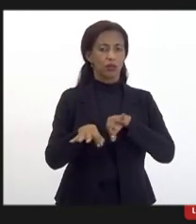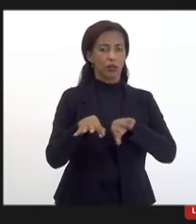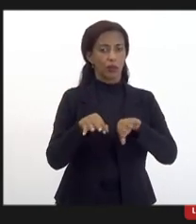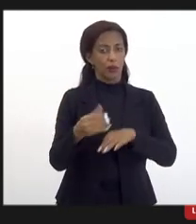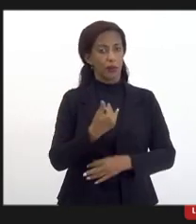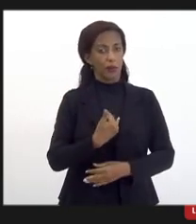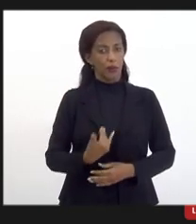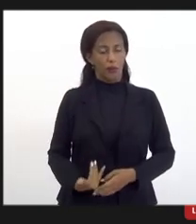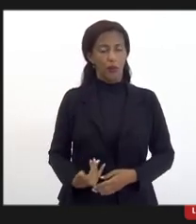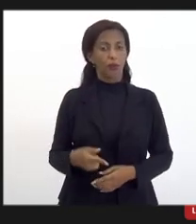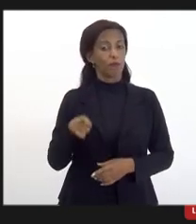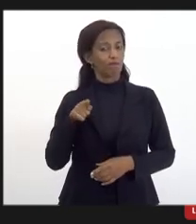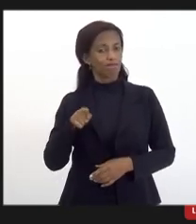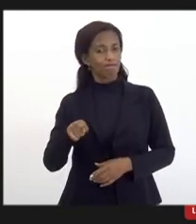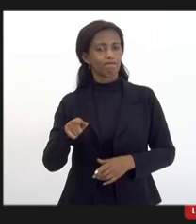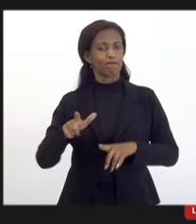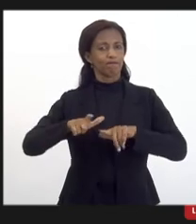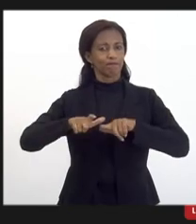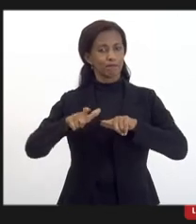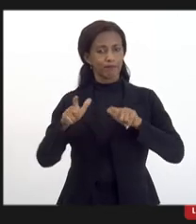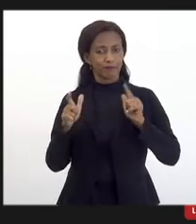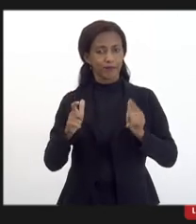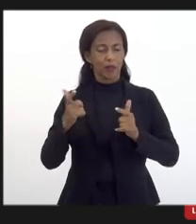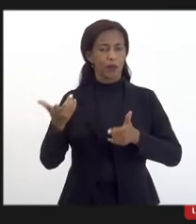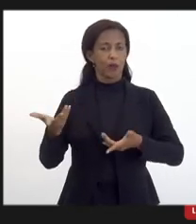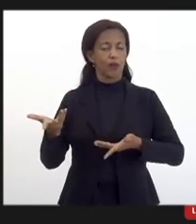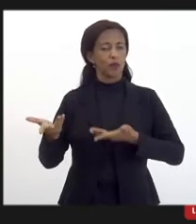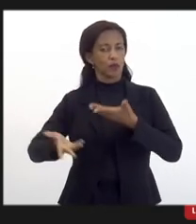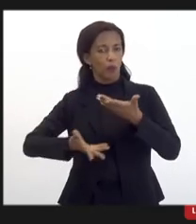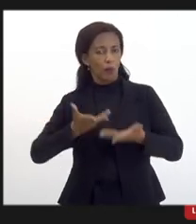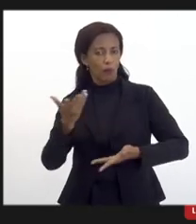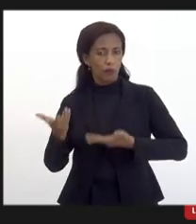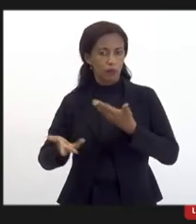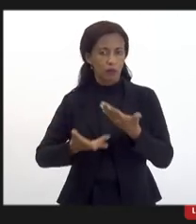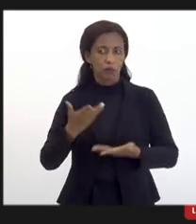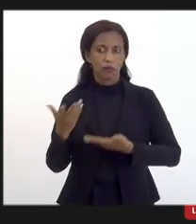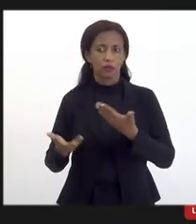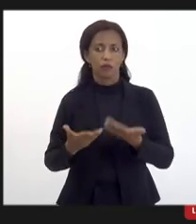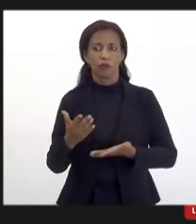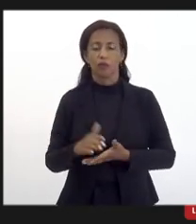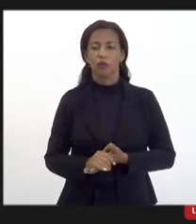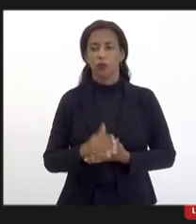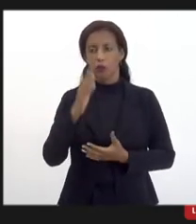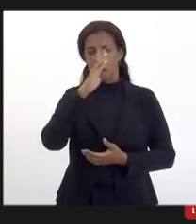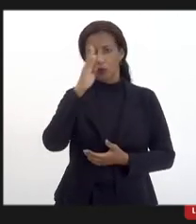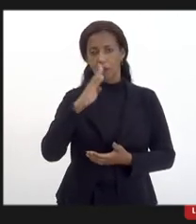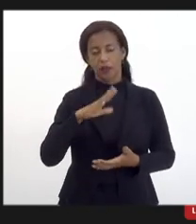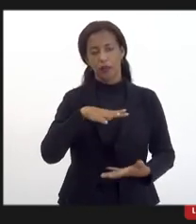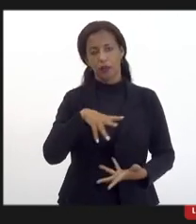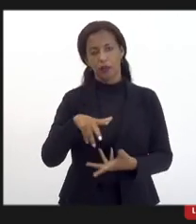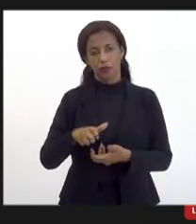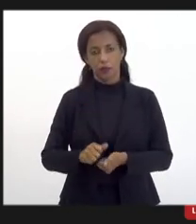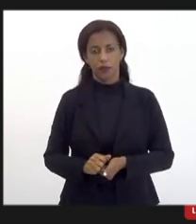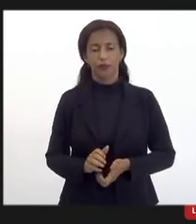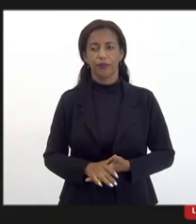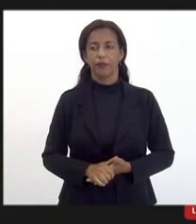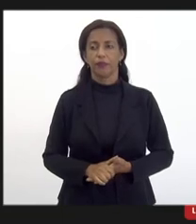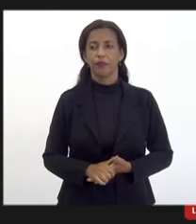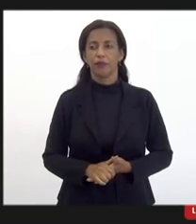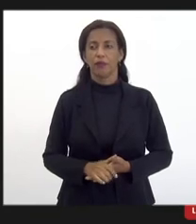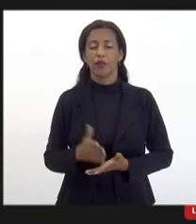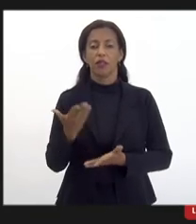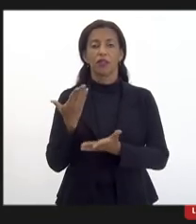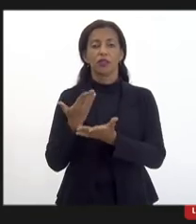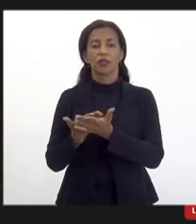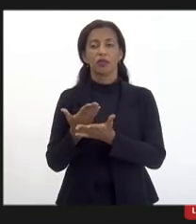públicos isso é o grande movimento aí do Brasil e no mundo e a questão desse estudo